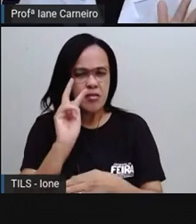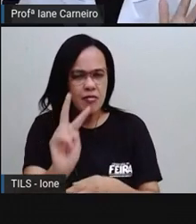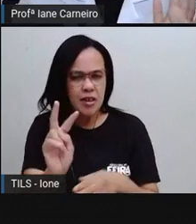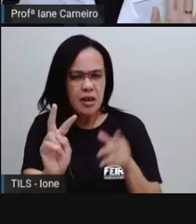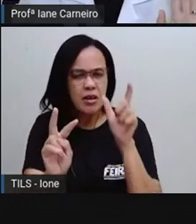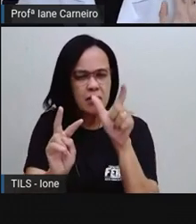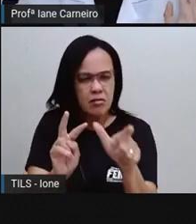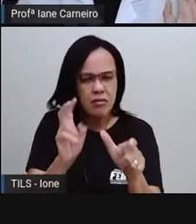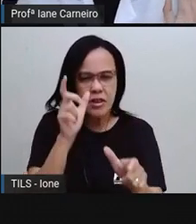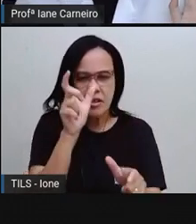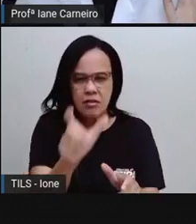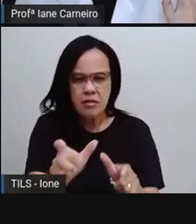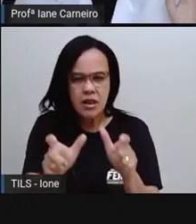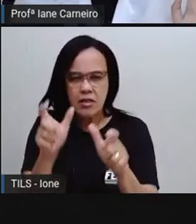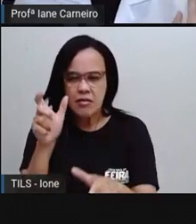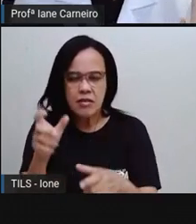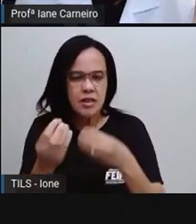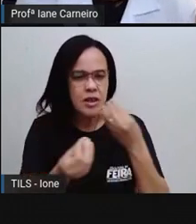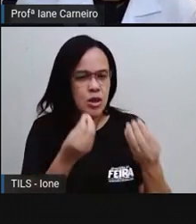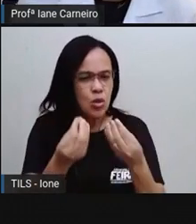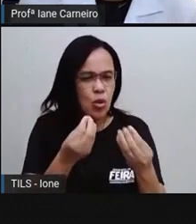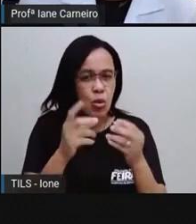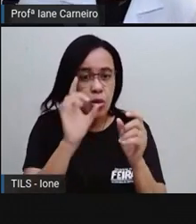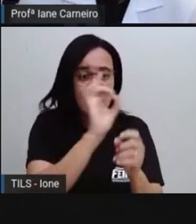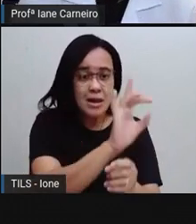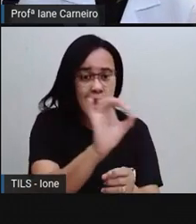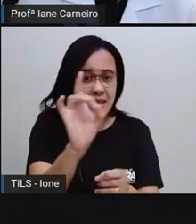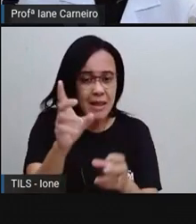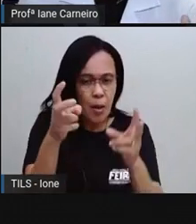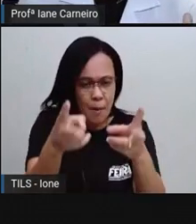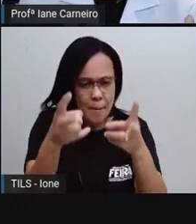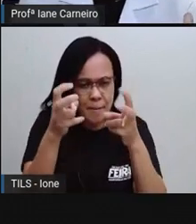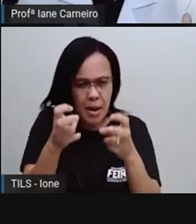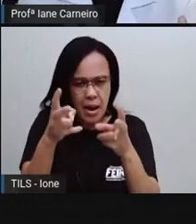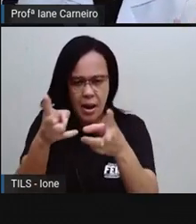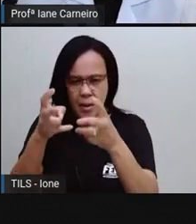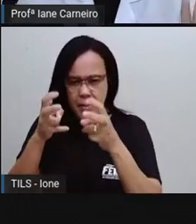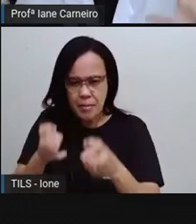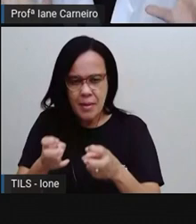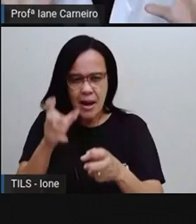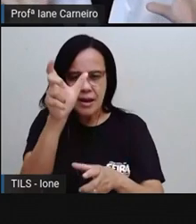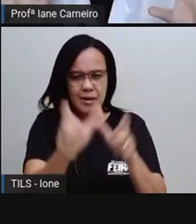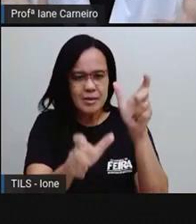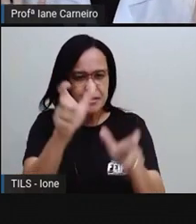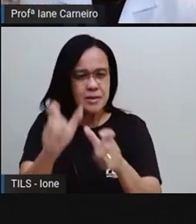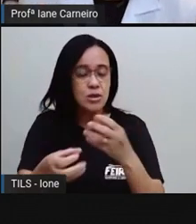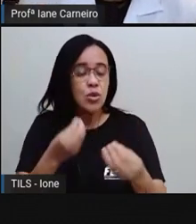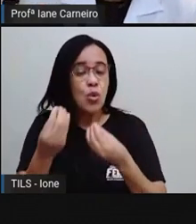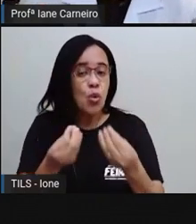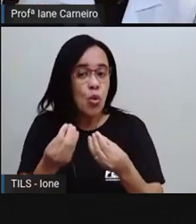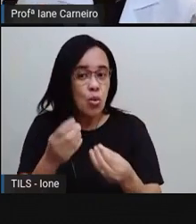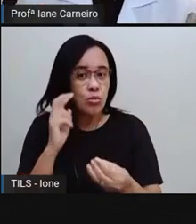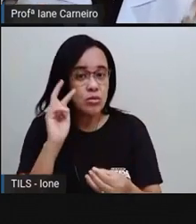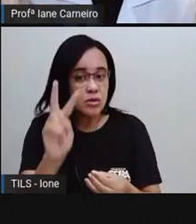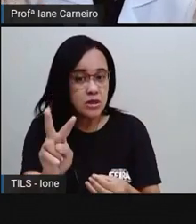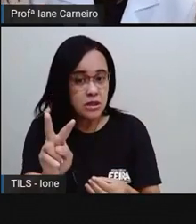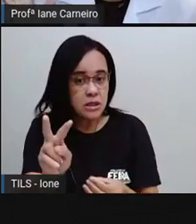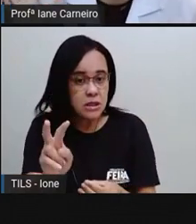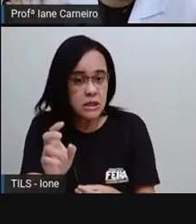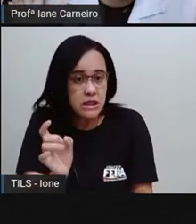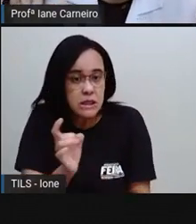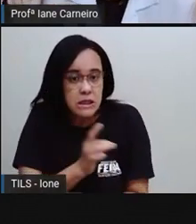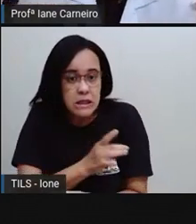já sabe qual é a emoção que ele tá representando ali. O que que ele tá representando? O medo. Ó a carinha dele